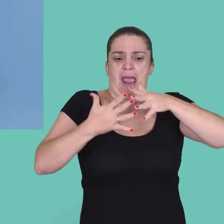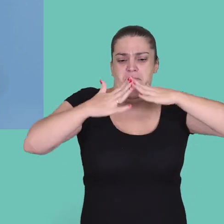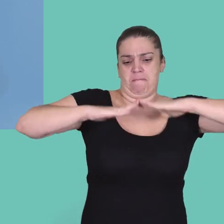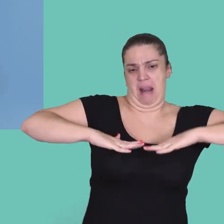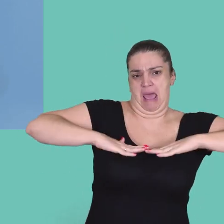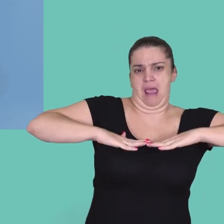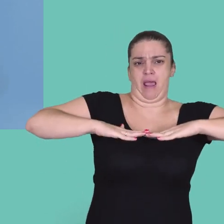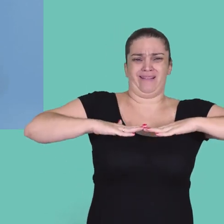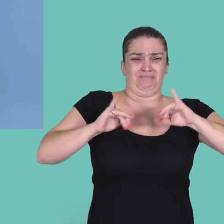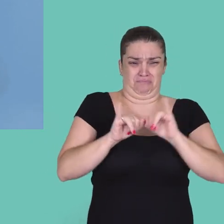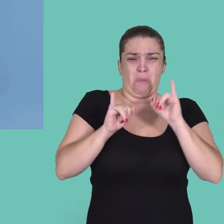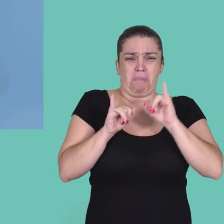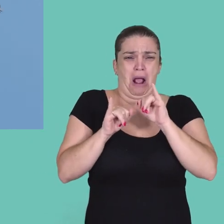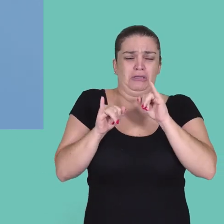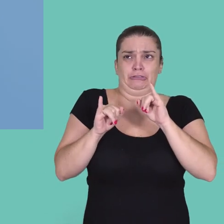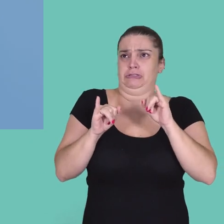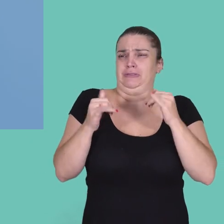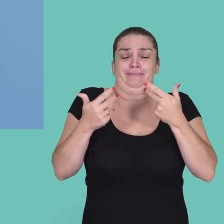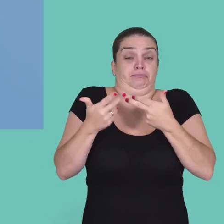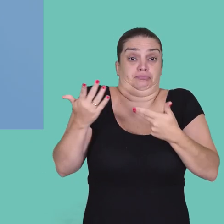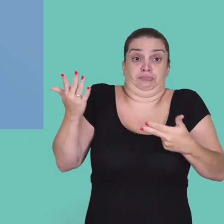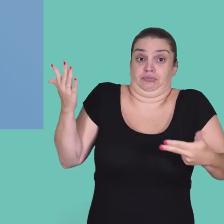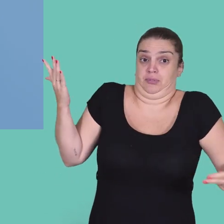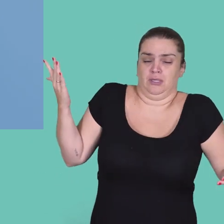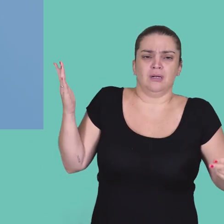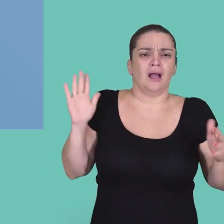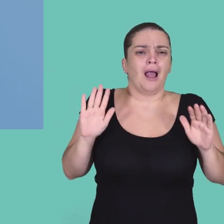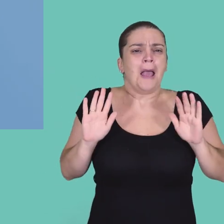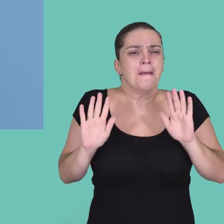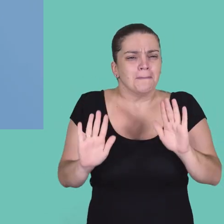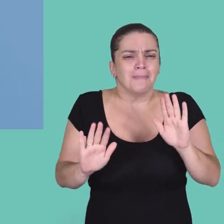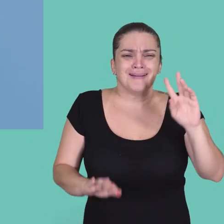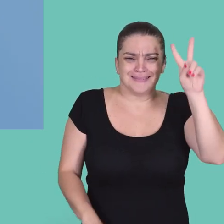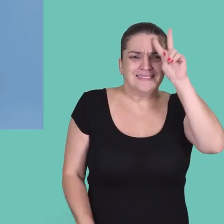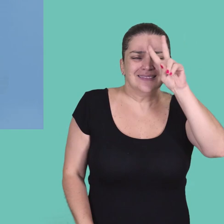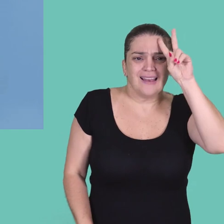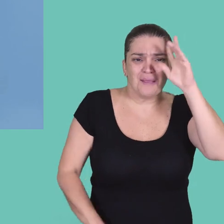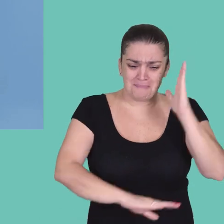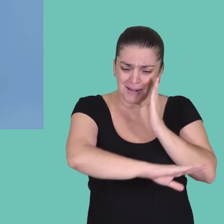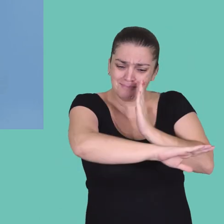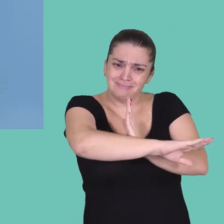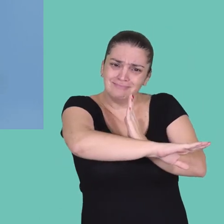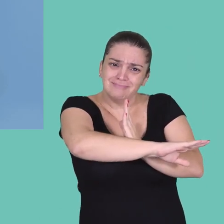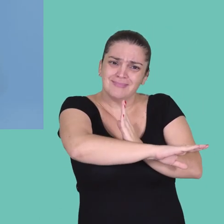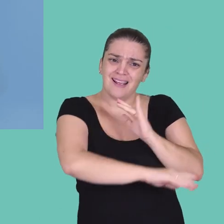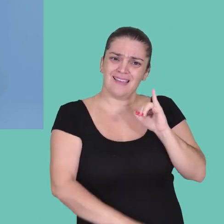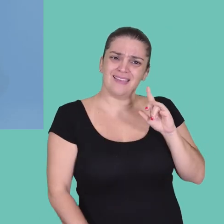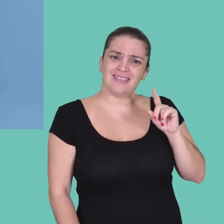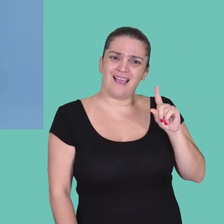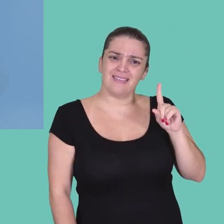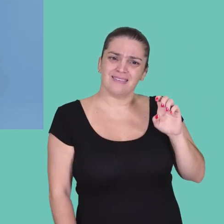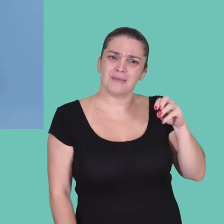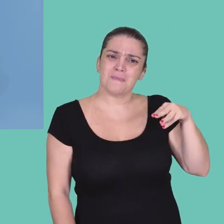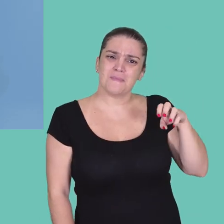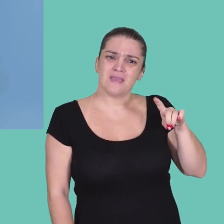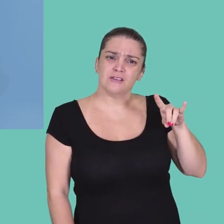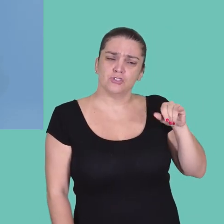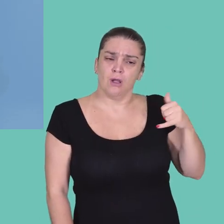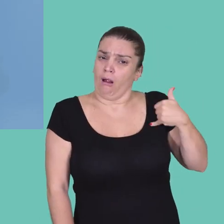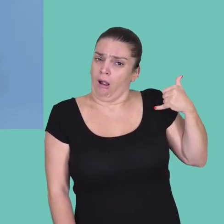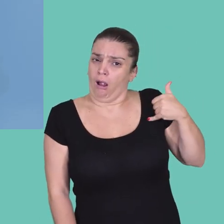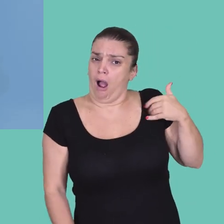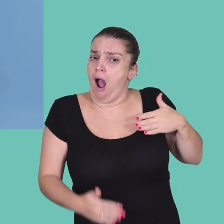terra é plana e outras bobagens, não existe esquecimento global e outras bobagens. Mas lembre-se que na Idade Média, a idade